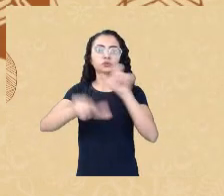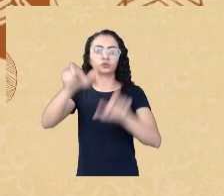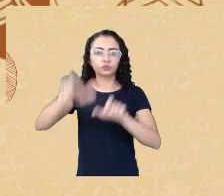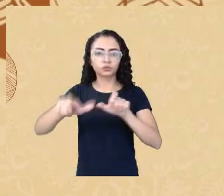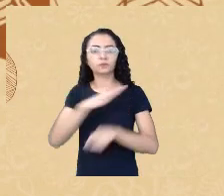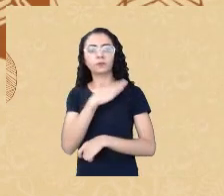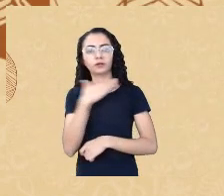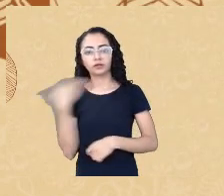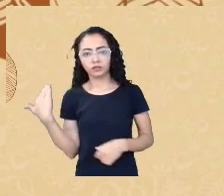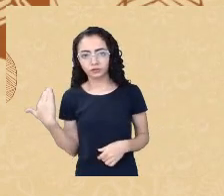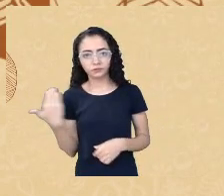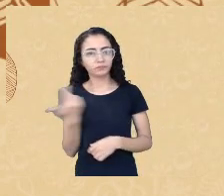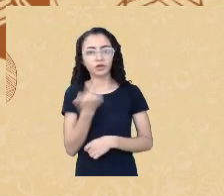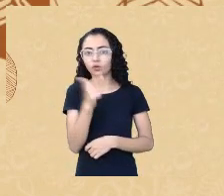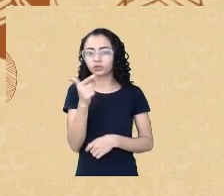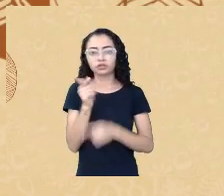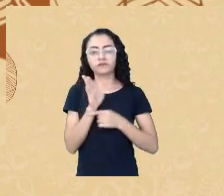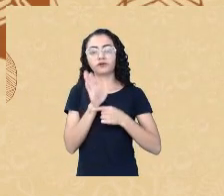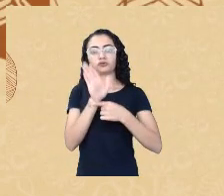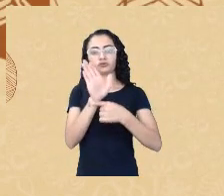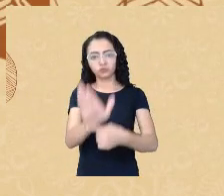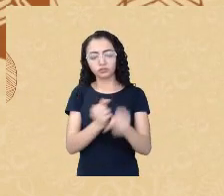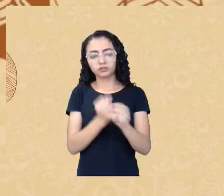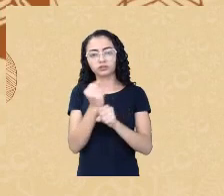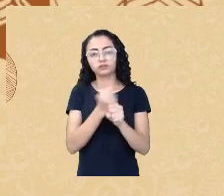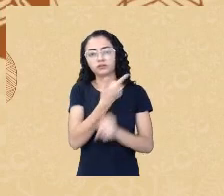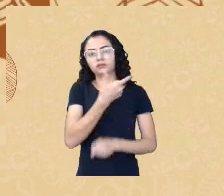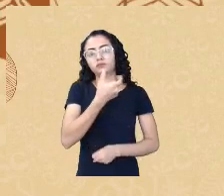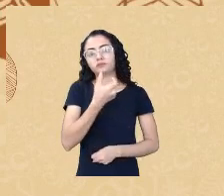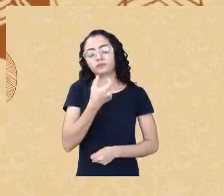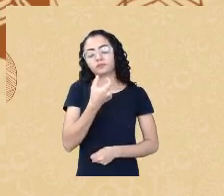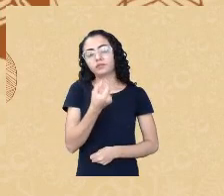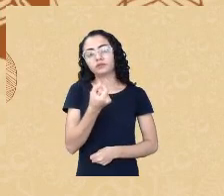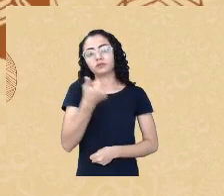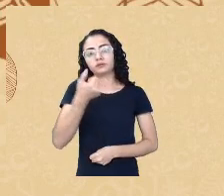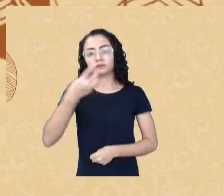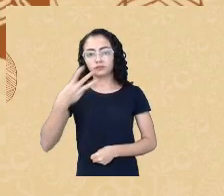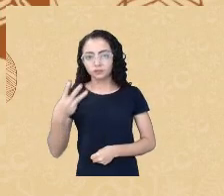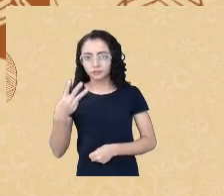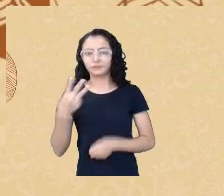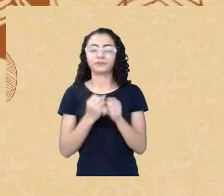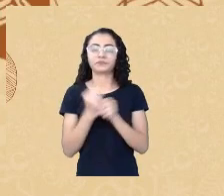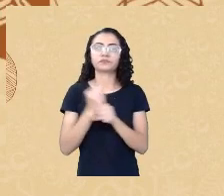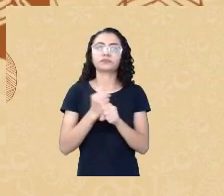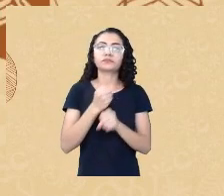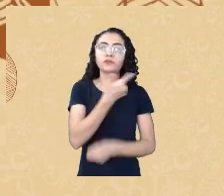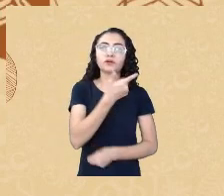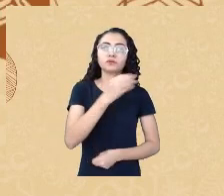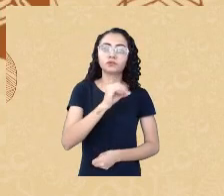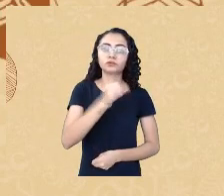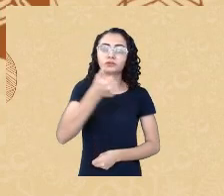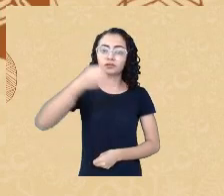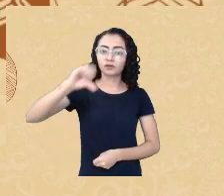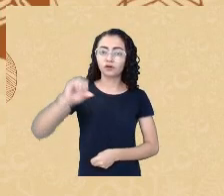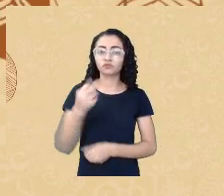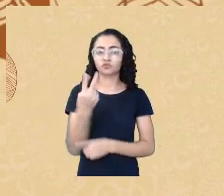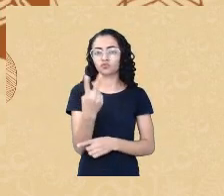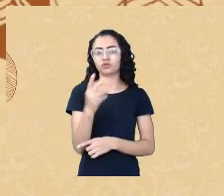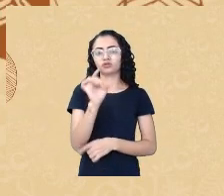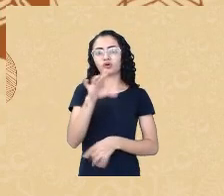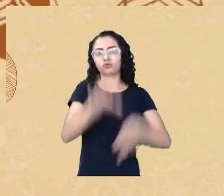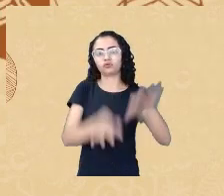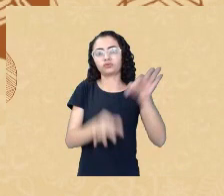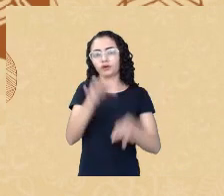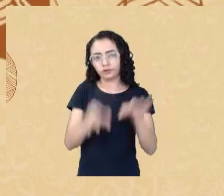foi em 2013 e em 2019 apenas duas pessoas foram imputadas e assim mesmo sem grandes consequências e nenhum